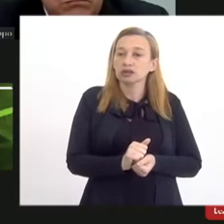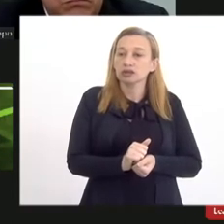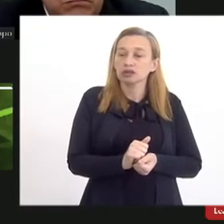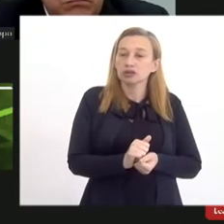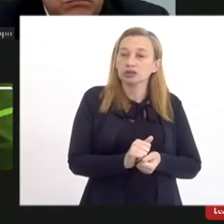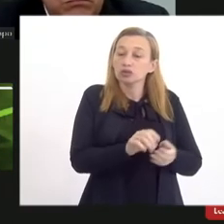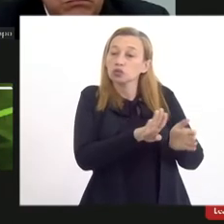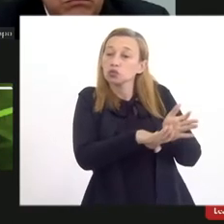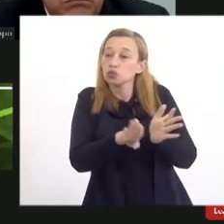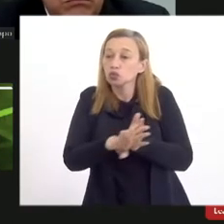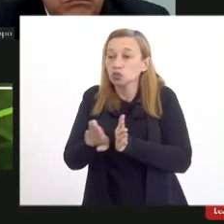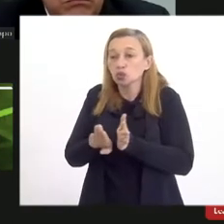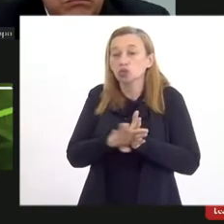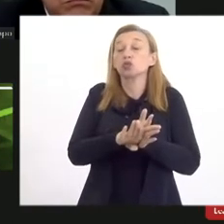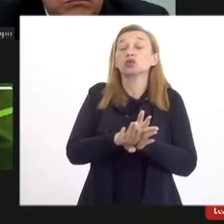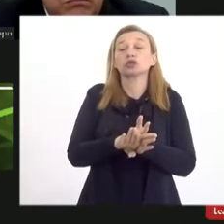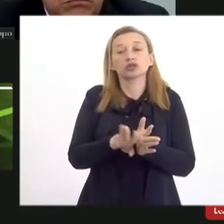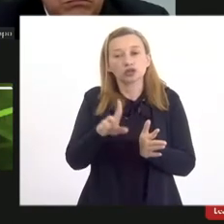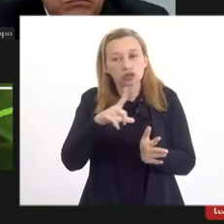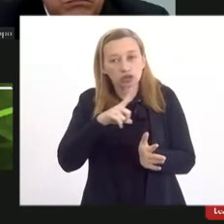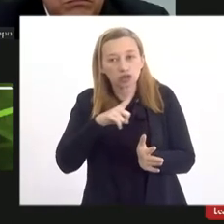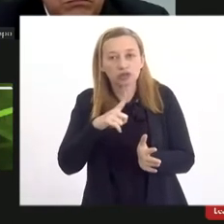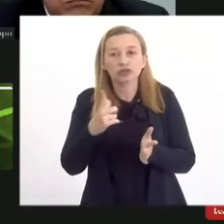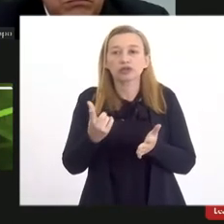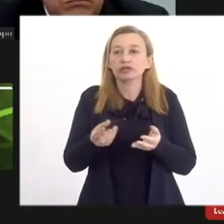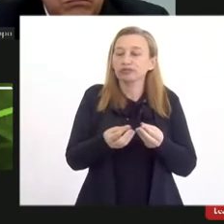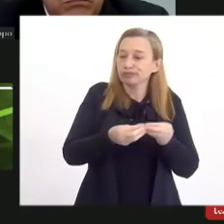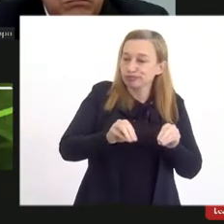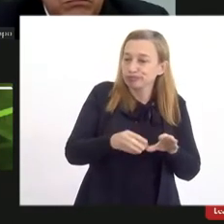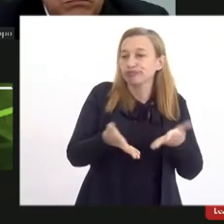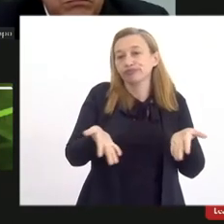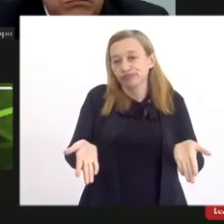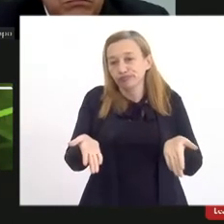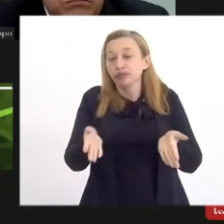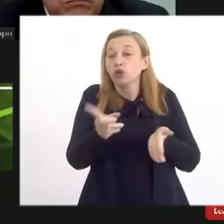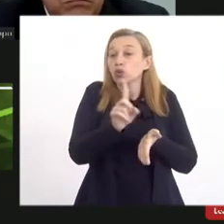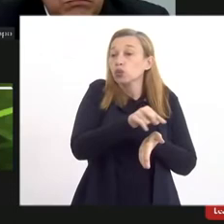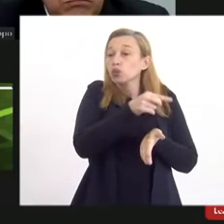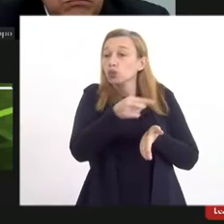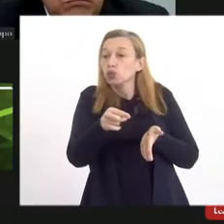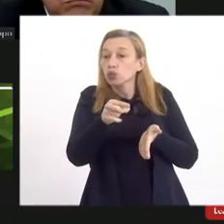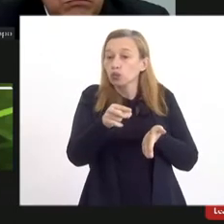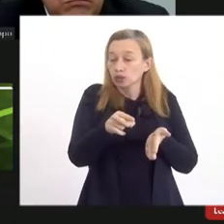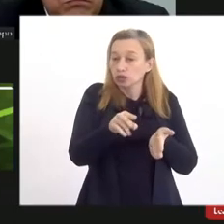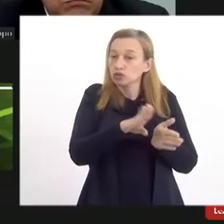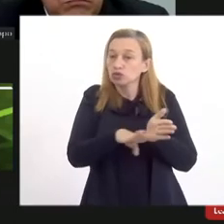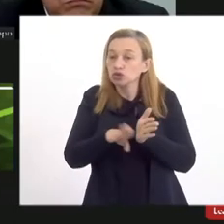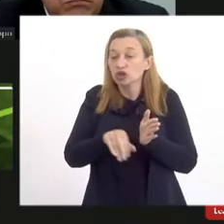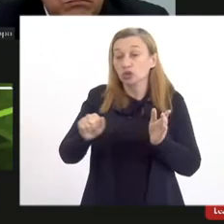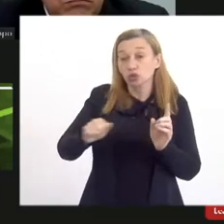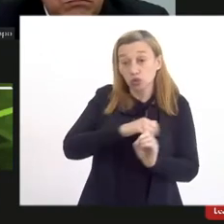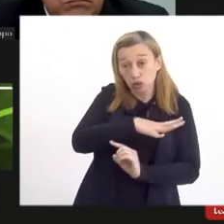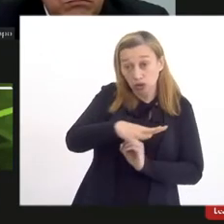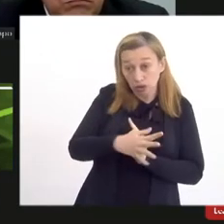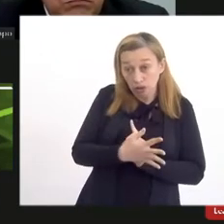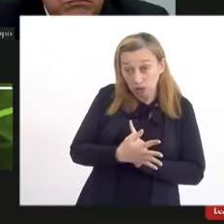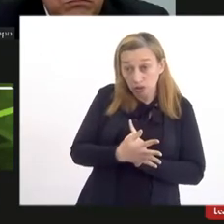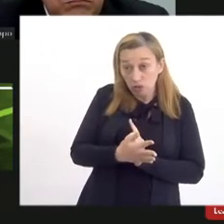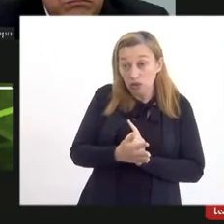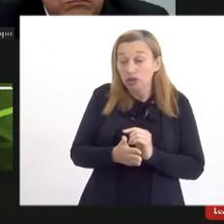despesas e que tiveram como consequência o corte nos gastos sociais a